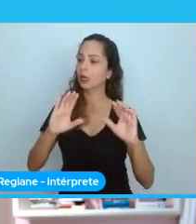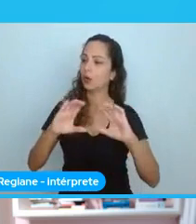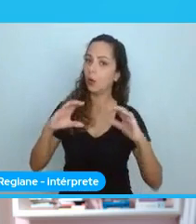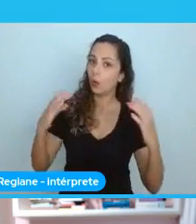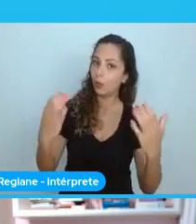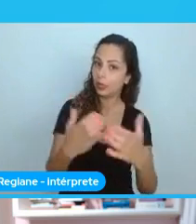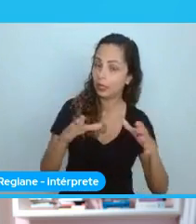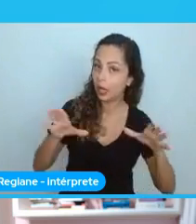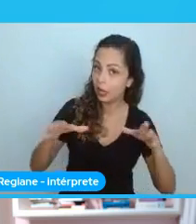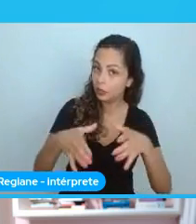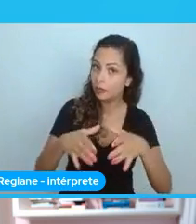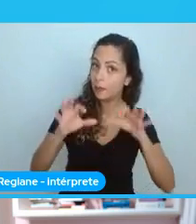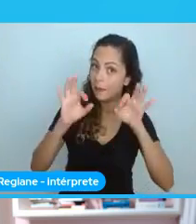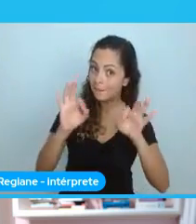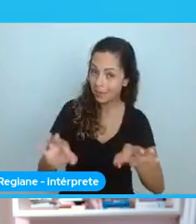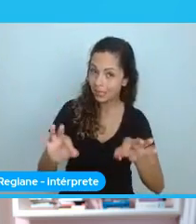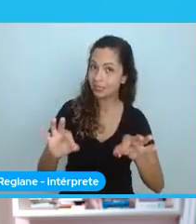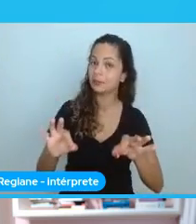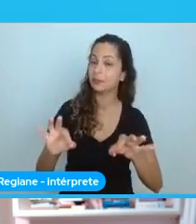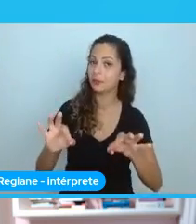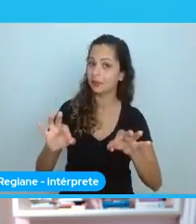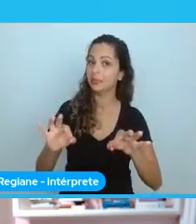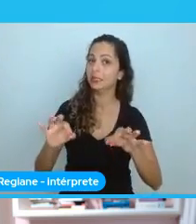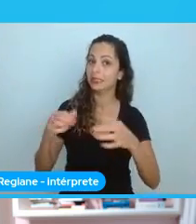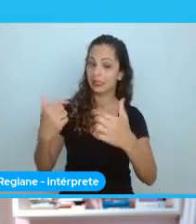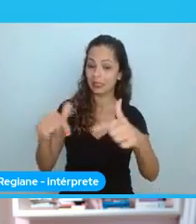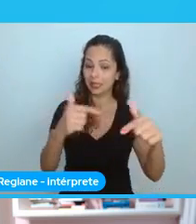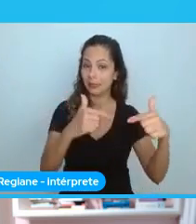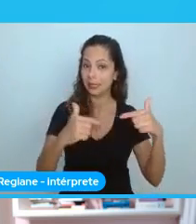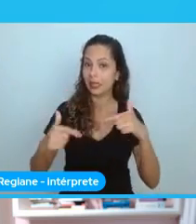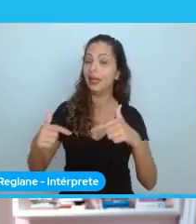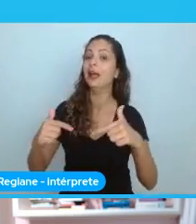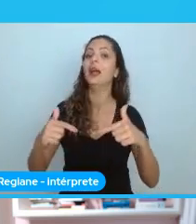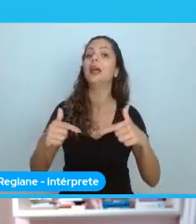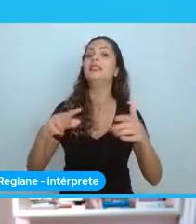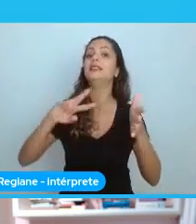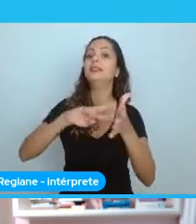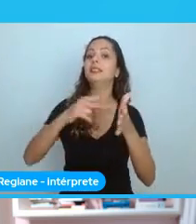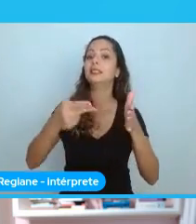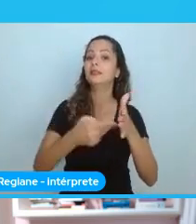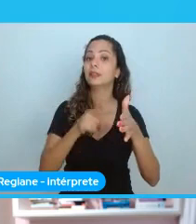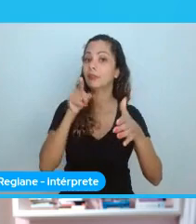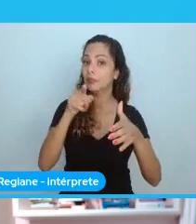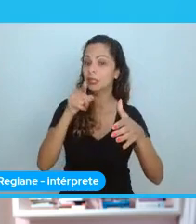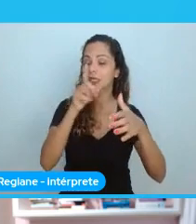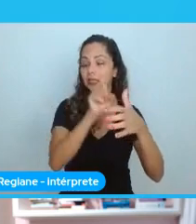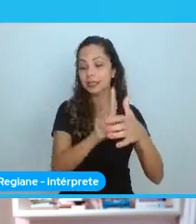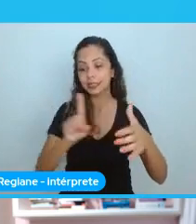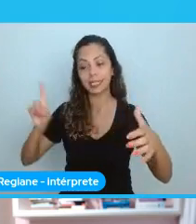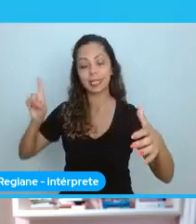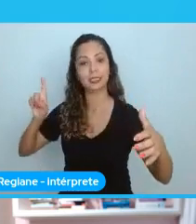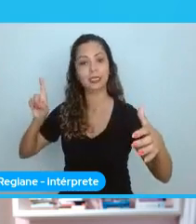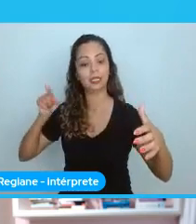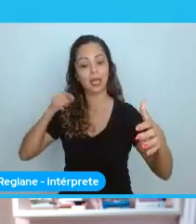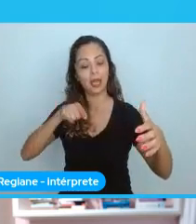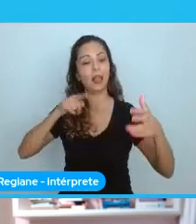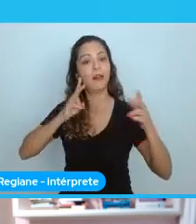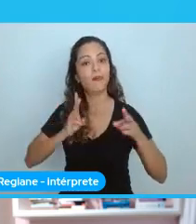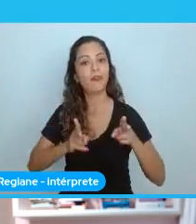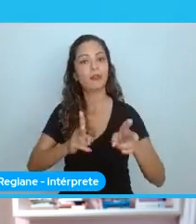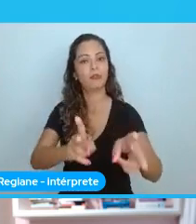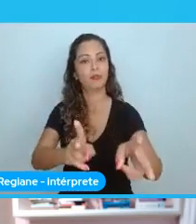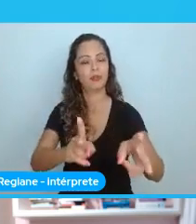funcionar... Quando você sair dela e ela não parar. E eu acho que isso foi um pouco de choque para mim. Porque eu